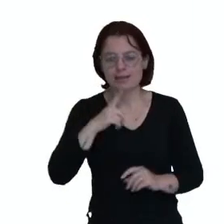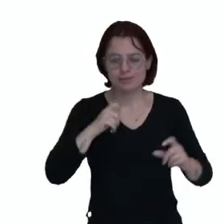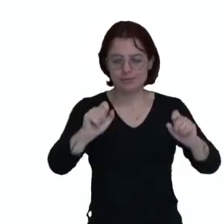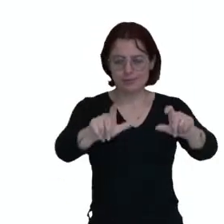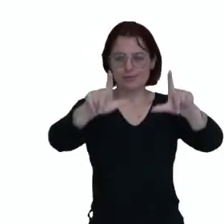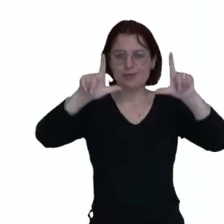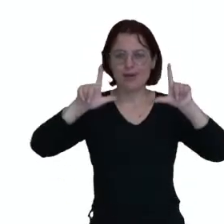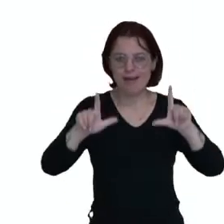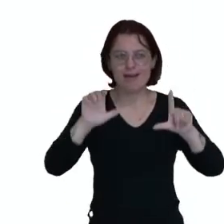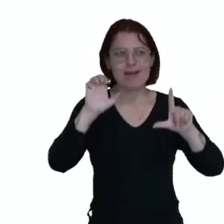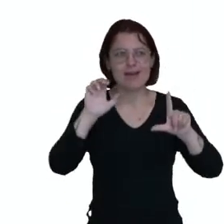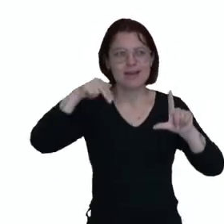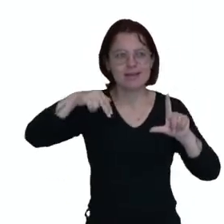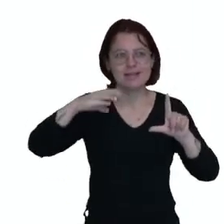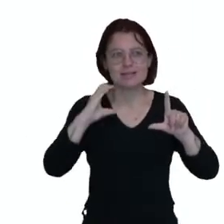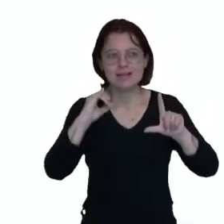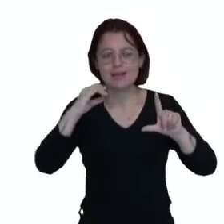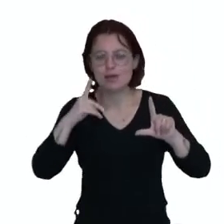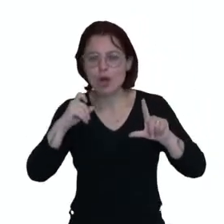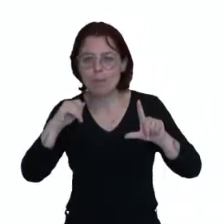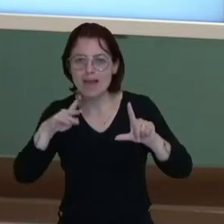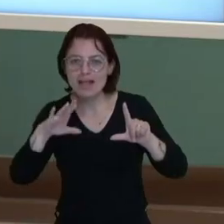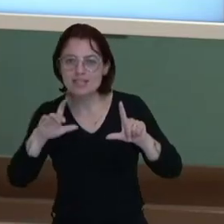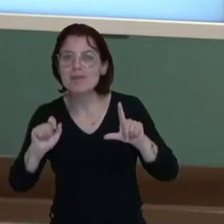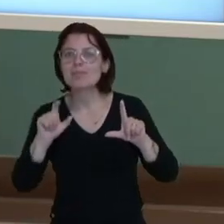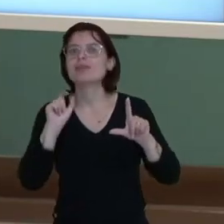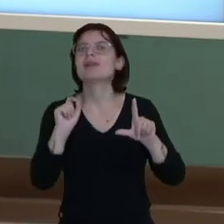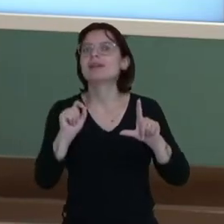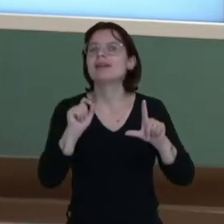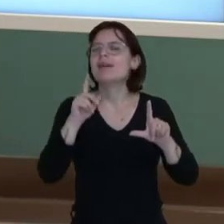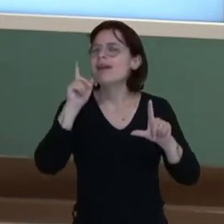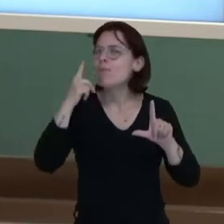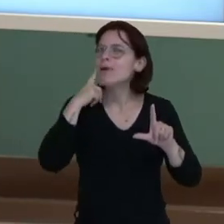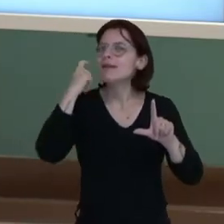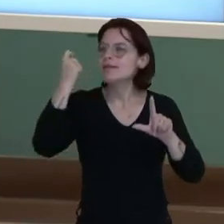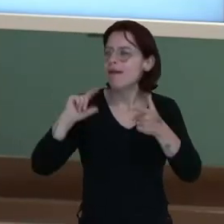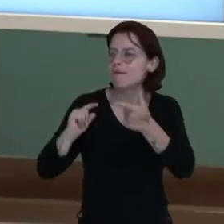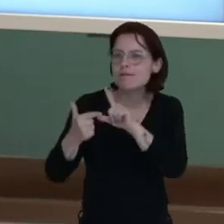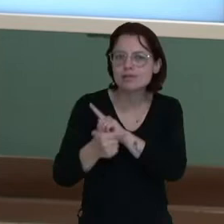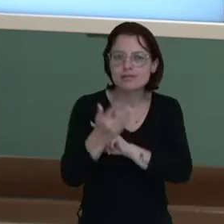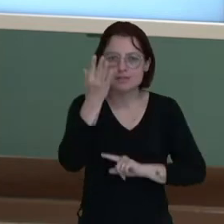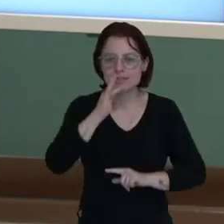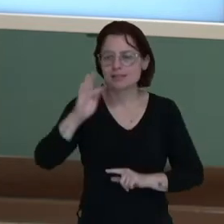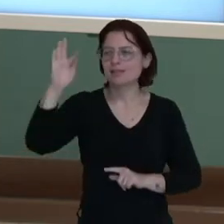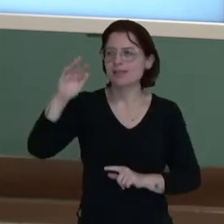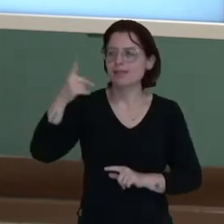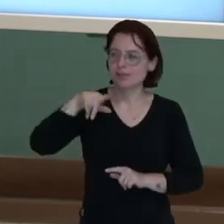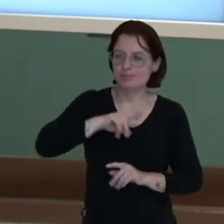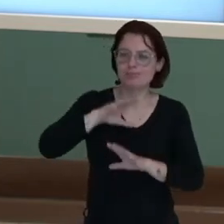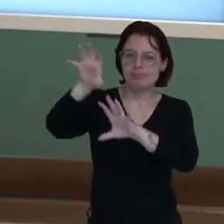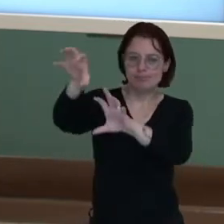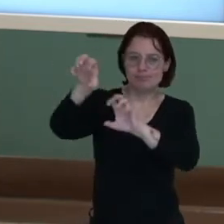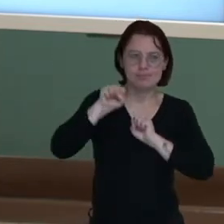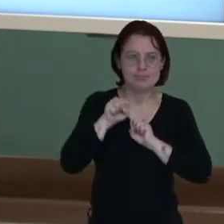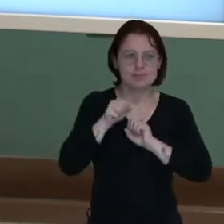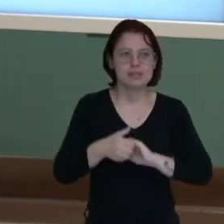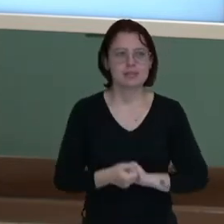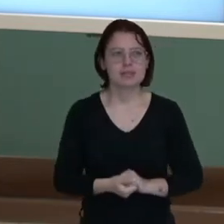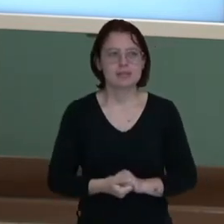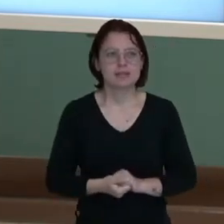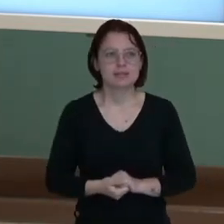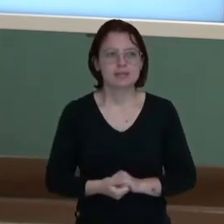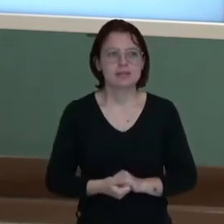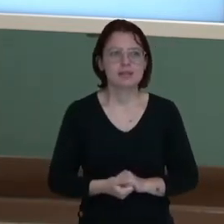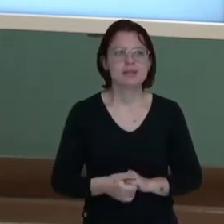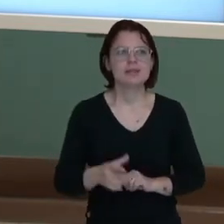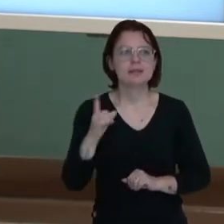A ideia da enciclopédia, ela é uma ideia da Revolução Francesa, dos filósofos iluministas, não é mesmo? Denis